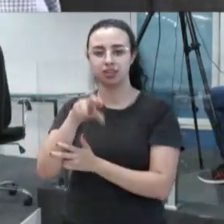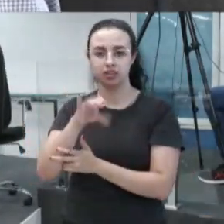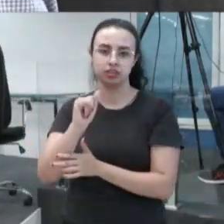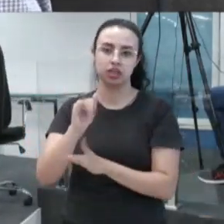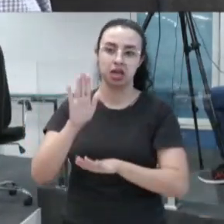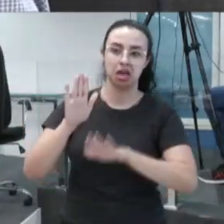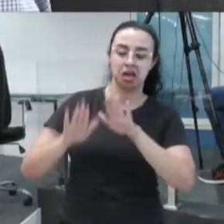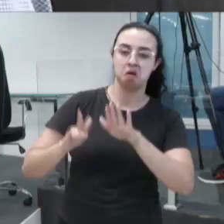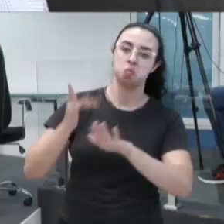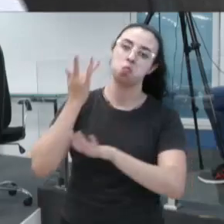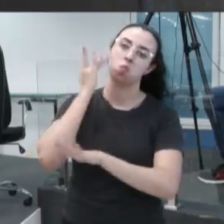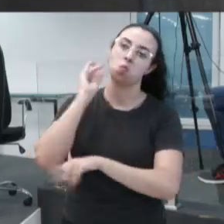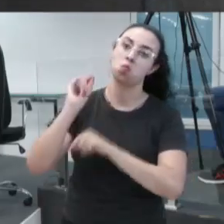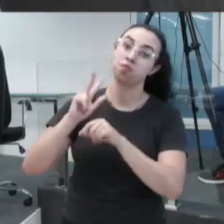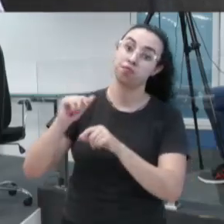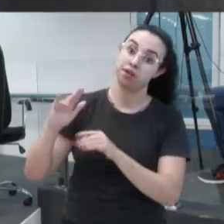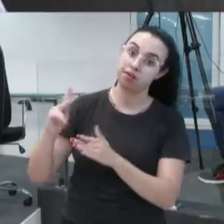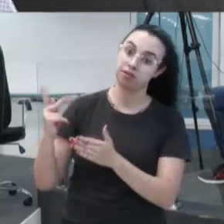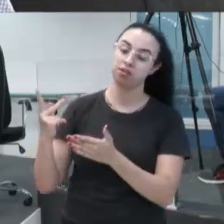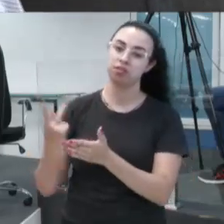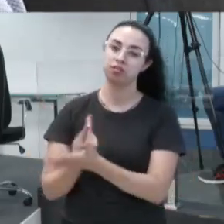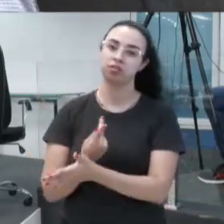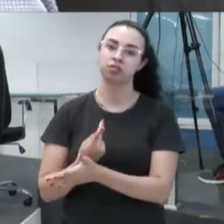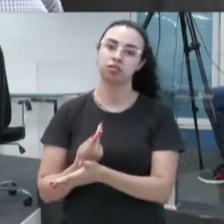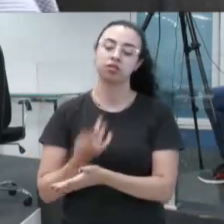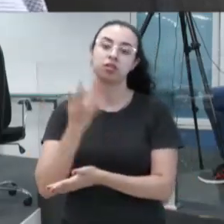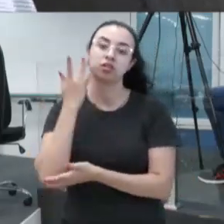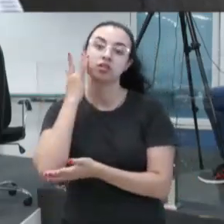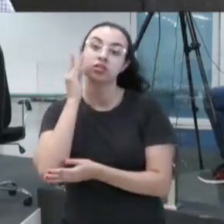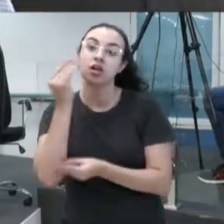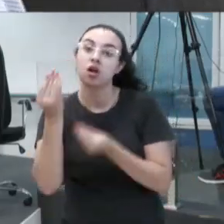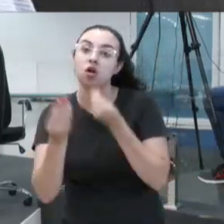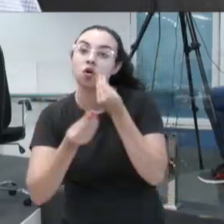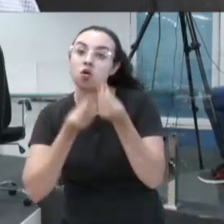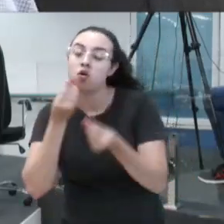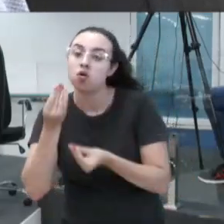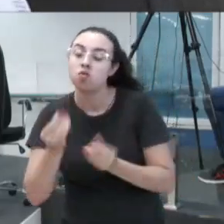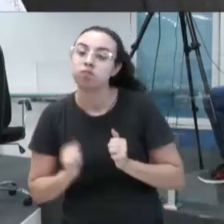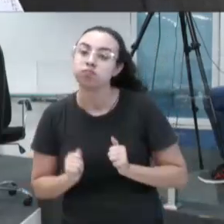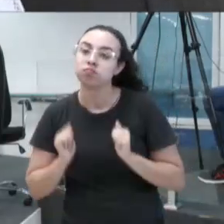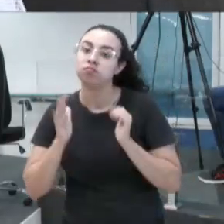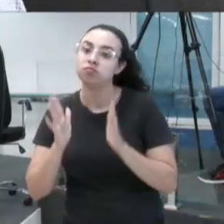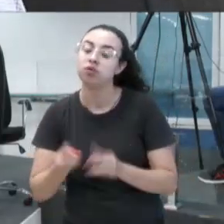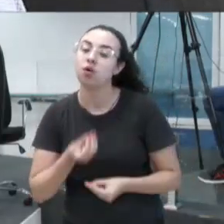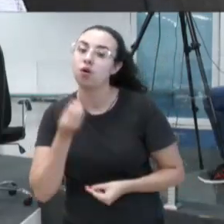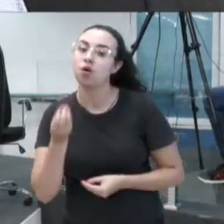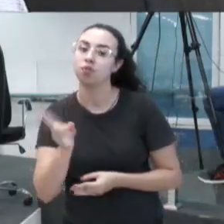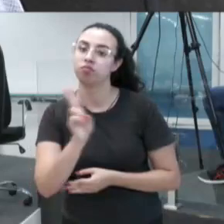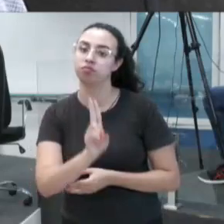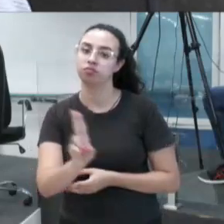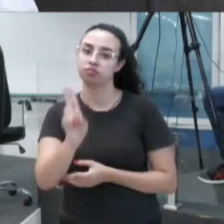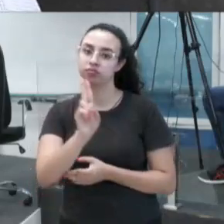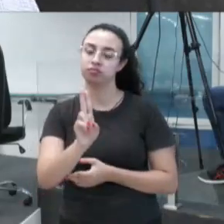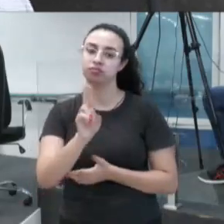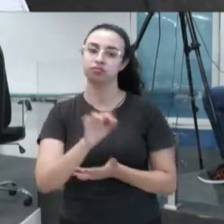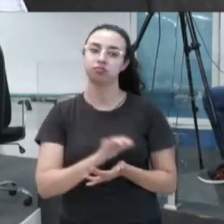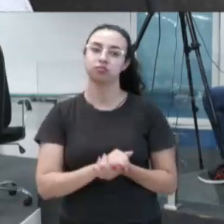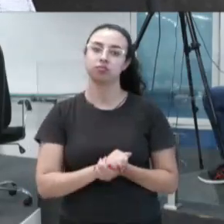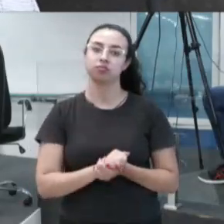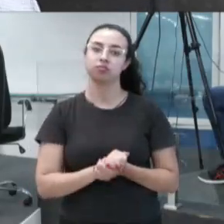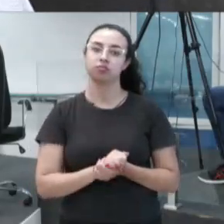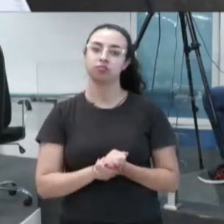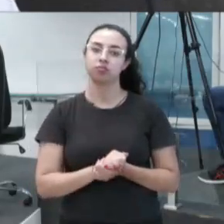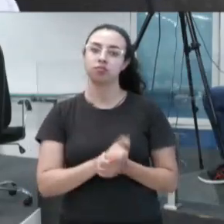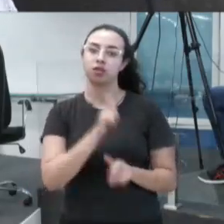nem sabem o que está acontecendo. Coisa que eles não sabem como estão agindo, e como estão usando. Pessoas em atos